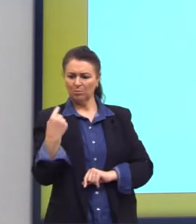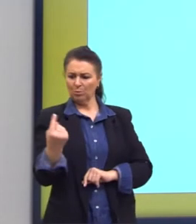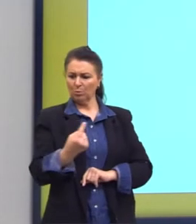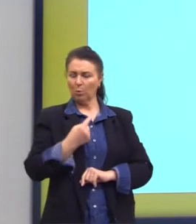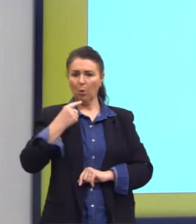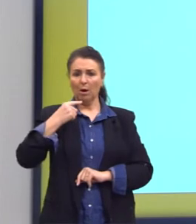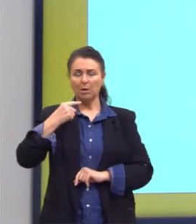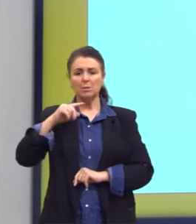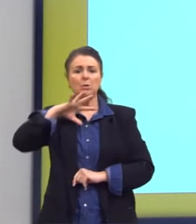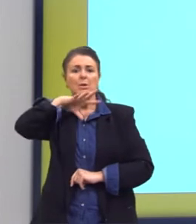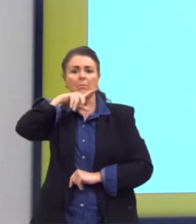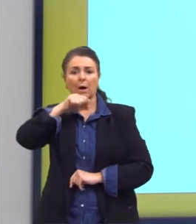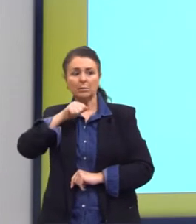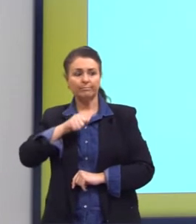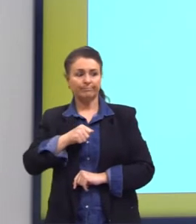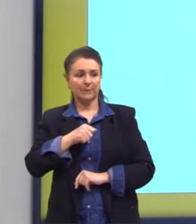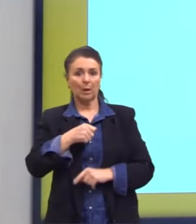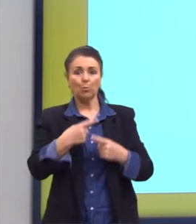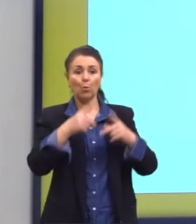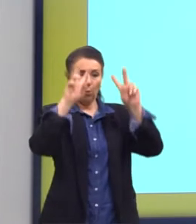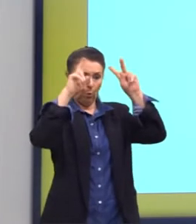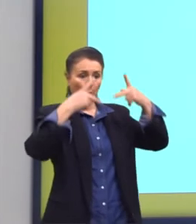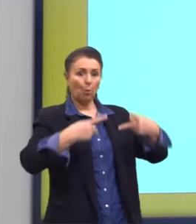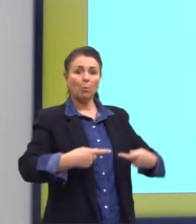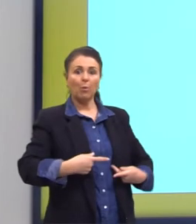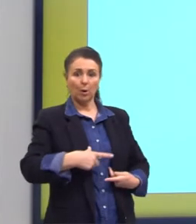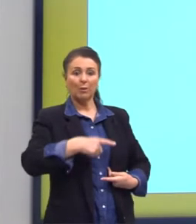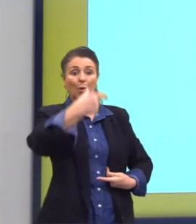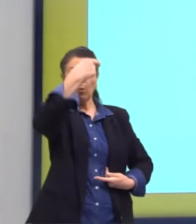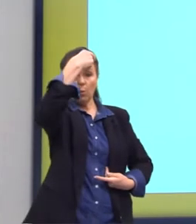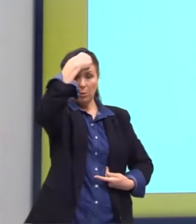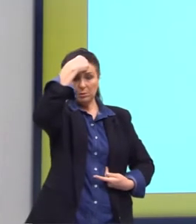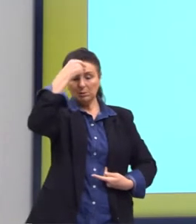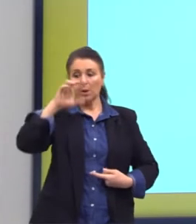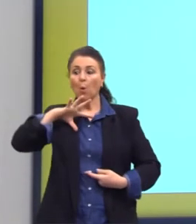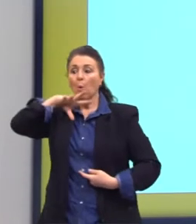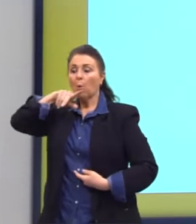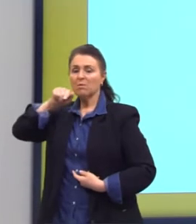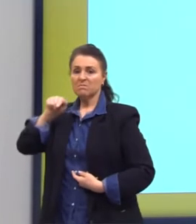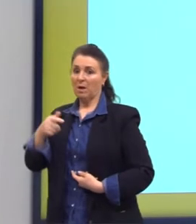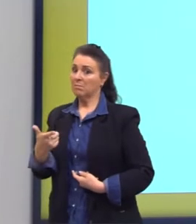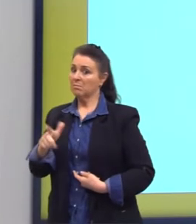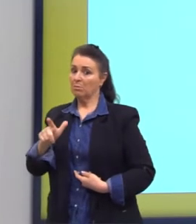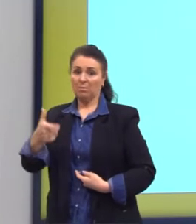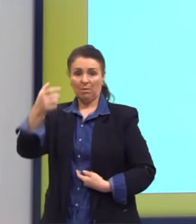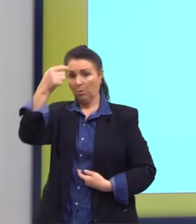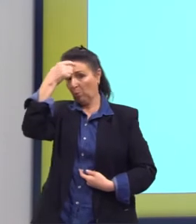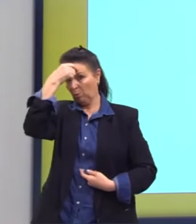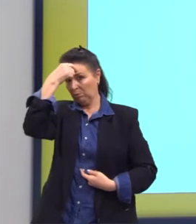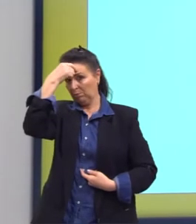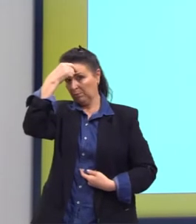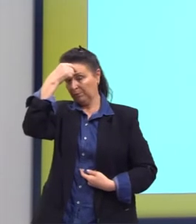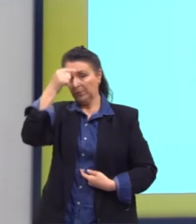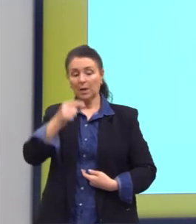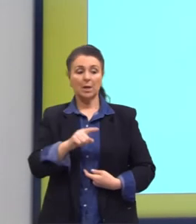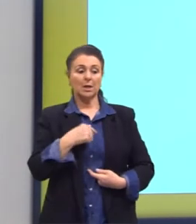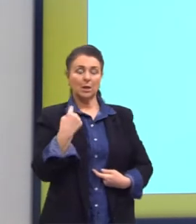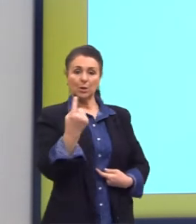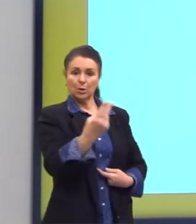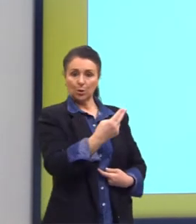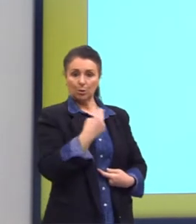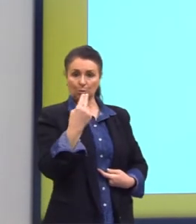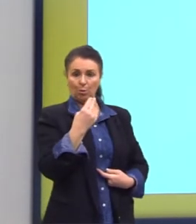consciência. E os animais, ele diz, não tem essa consciência. Porém, se nós, pelo nosso meio, formos